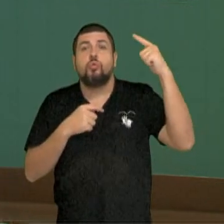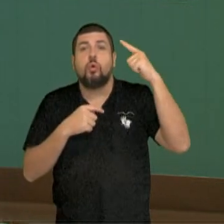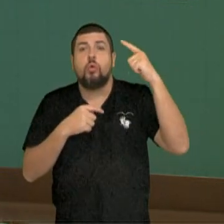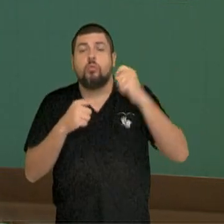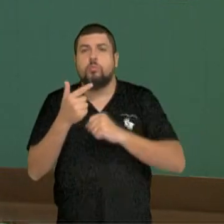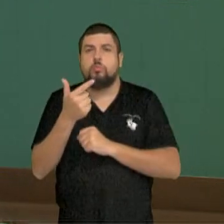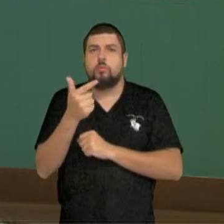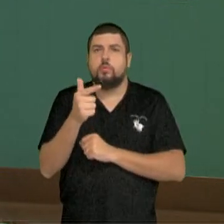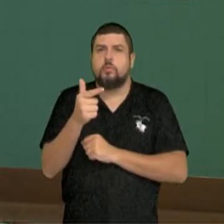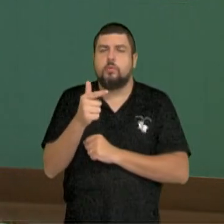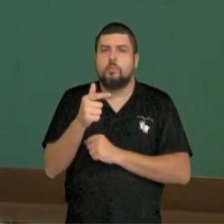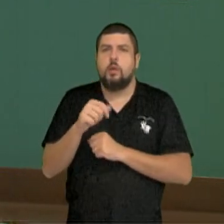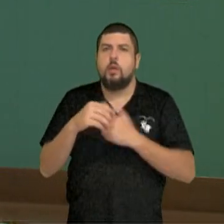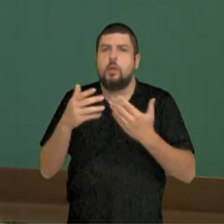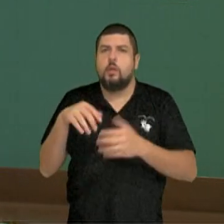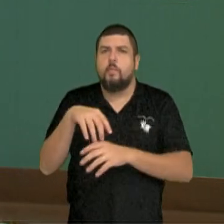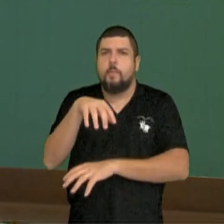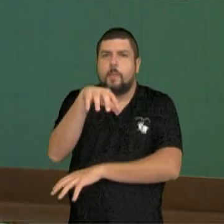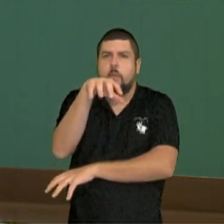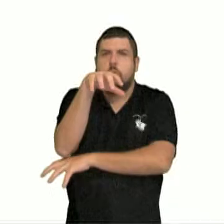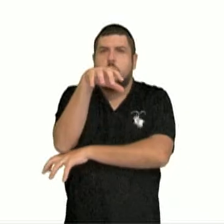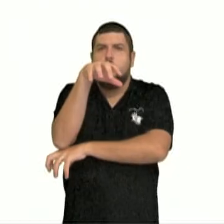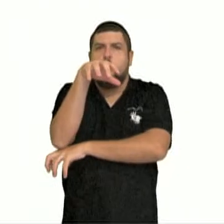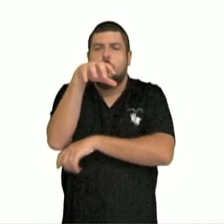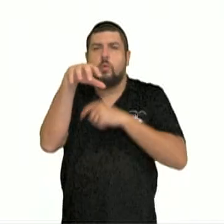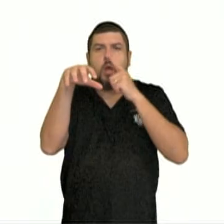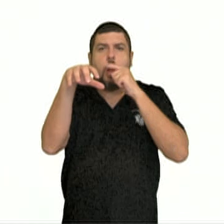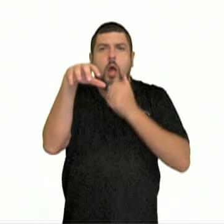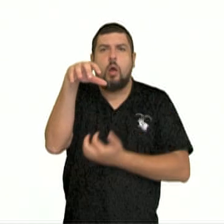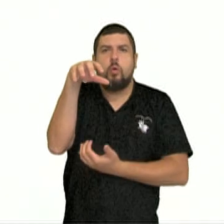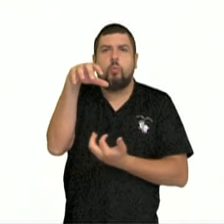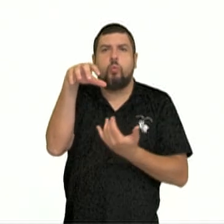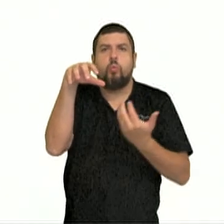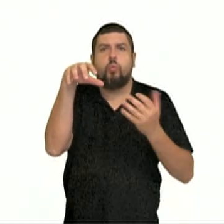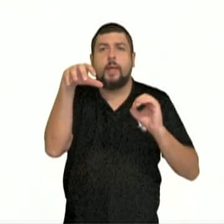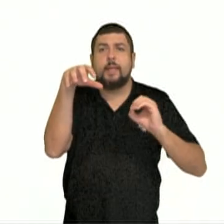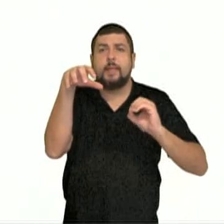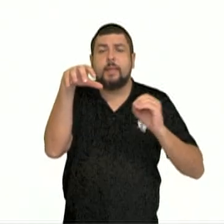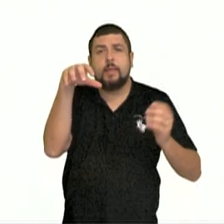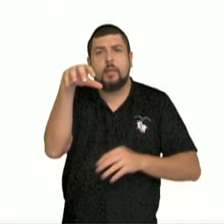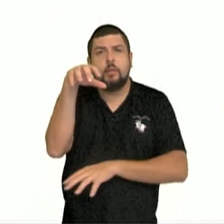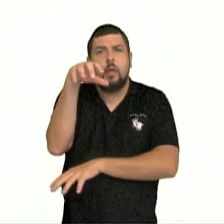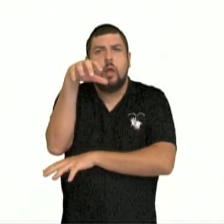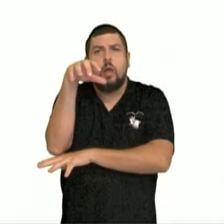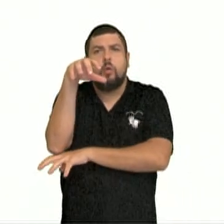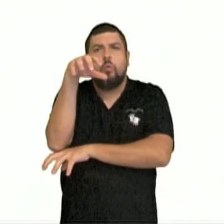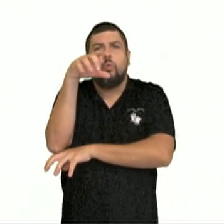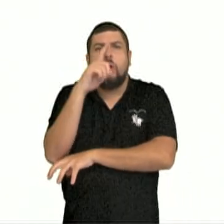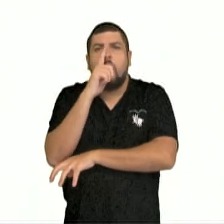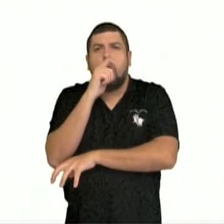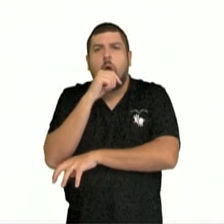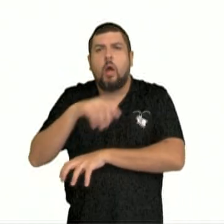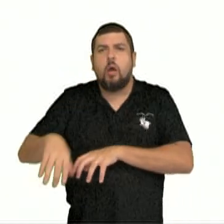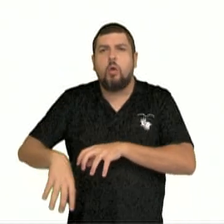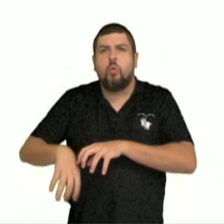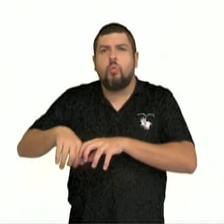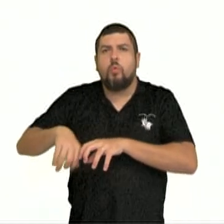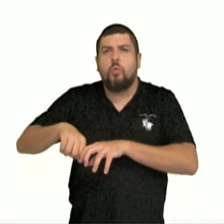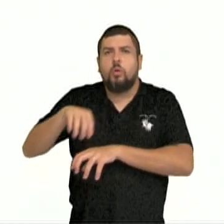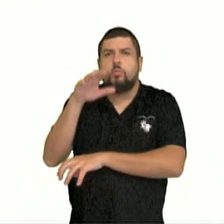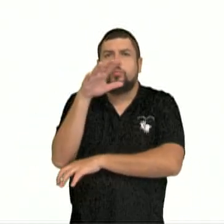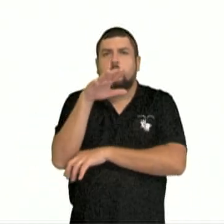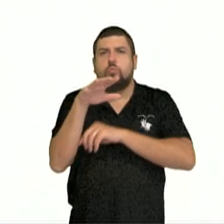plantas podem crescer com facilidade. Então, novamente, nós temos aqui uma imagem ilustrando